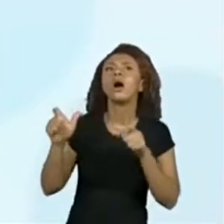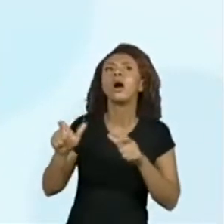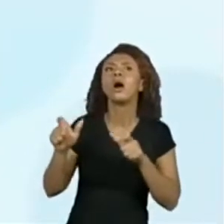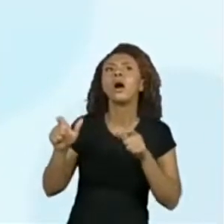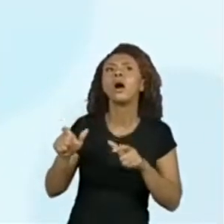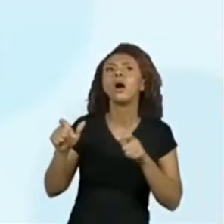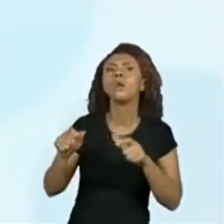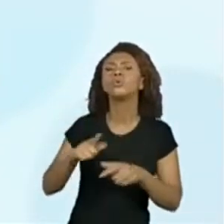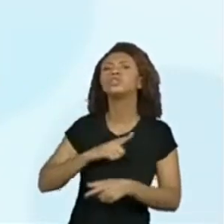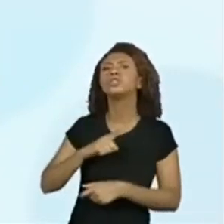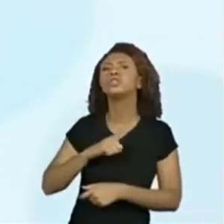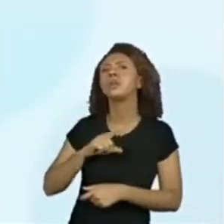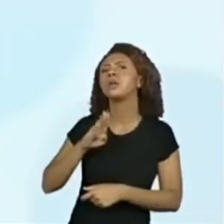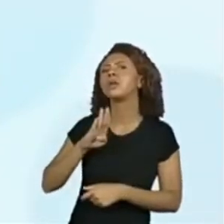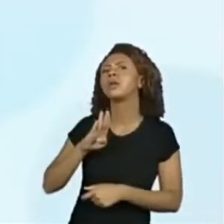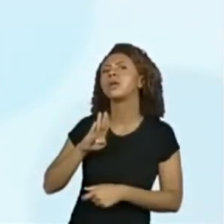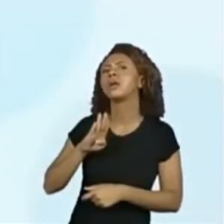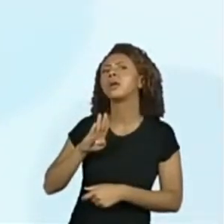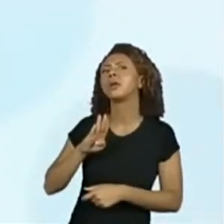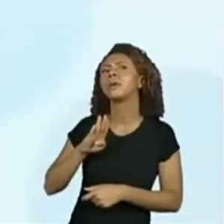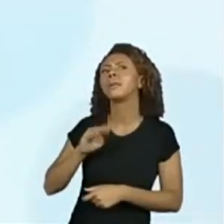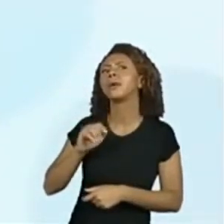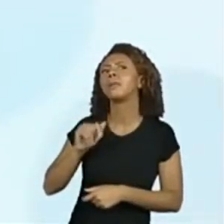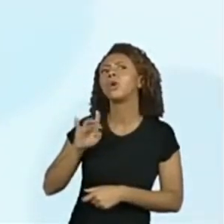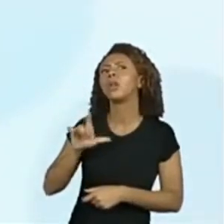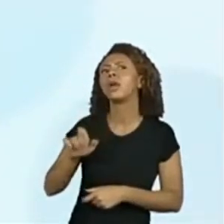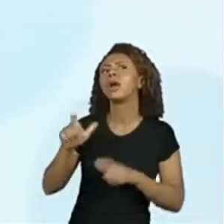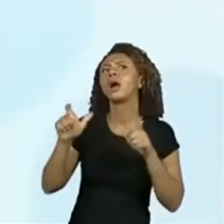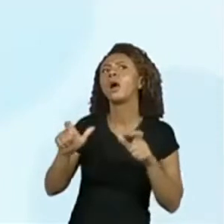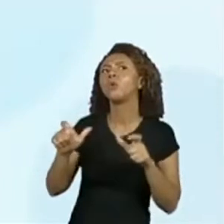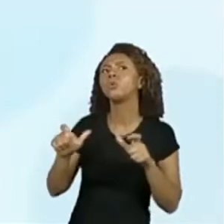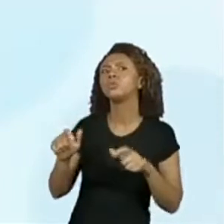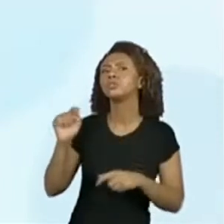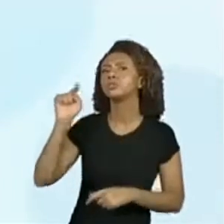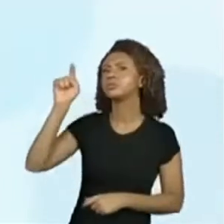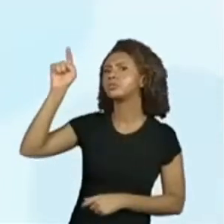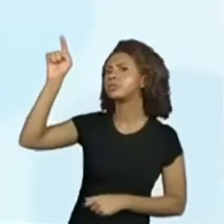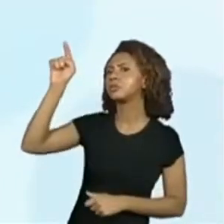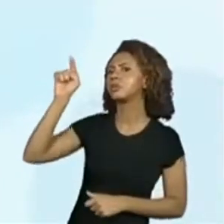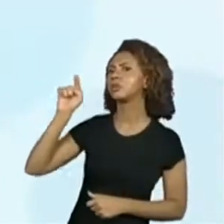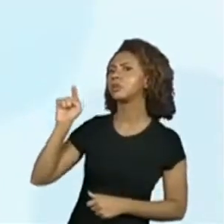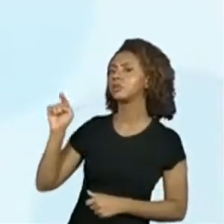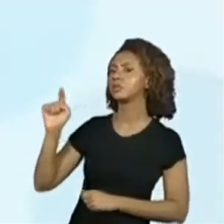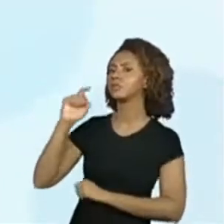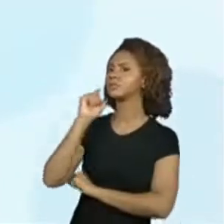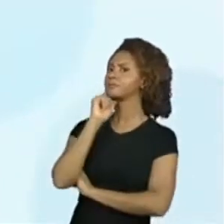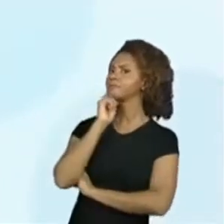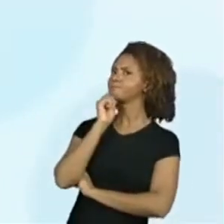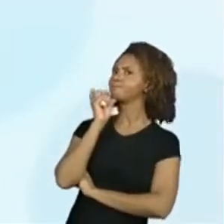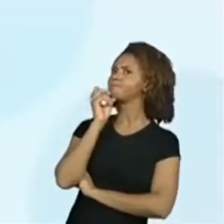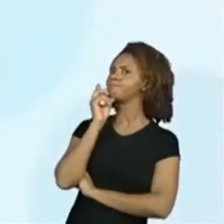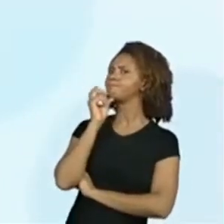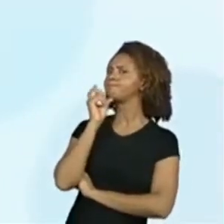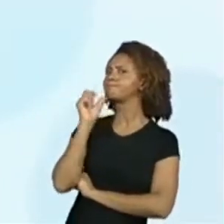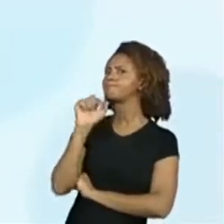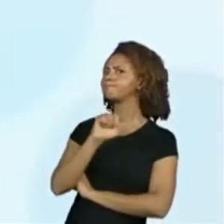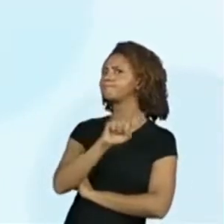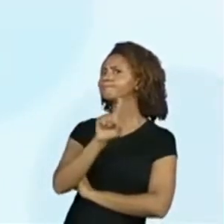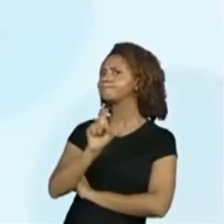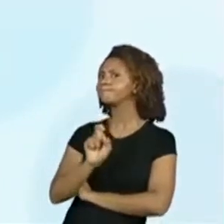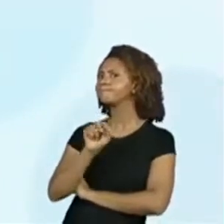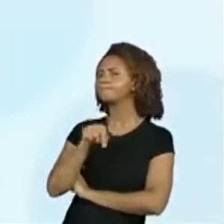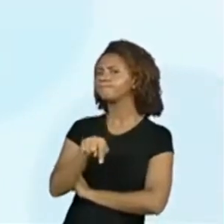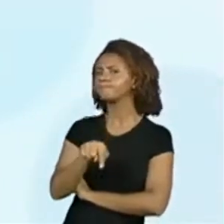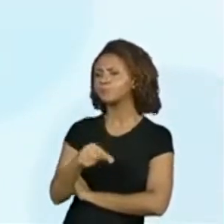e que bambolê está escrito aqui. Acho que a gente tem uma dúvida, né? E turminha?